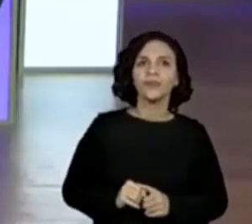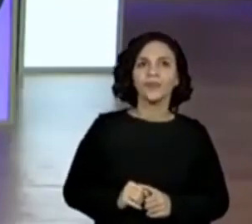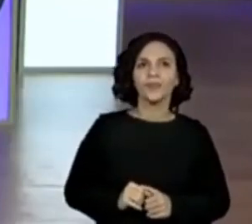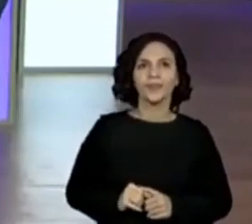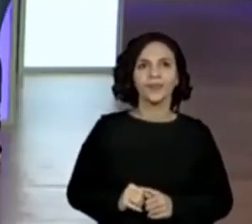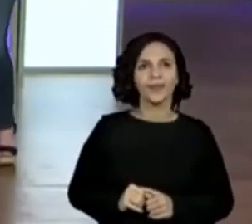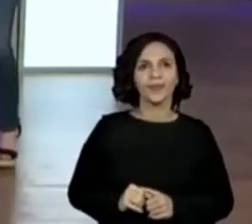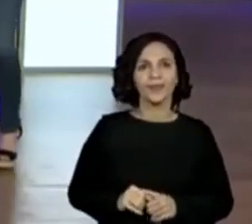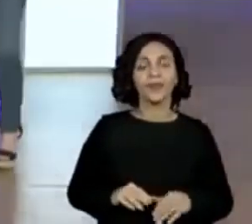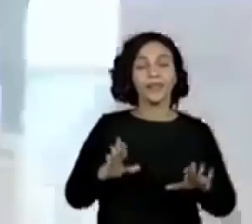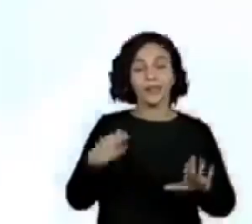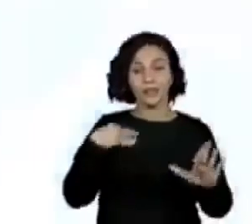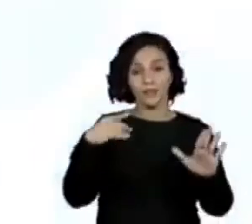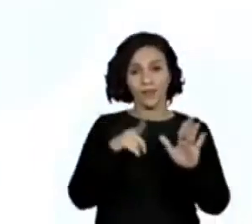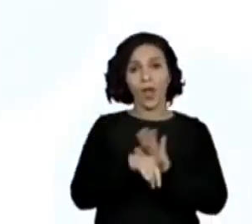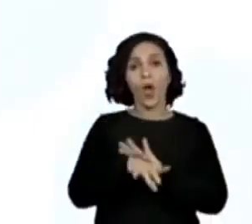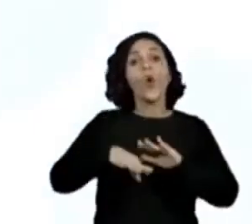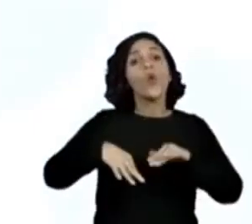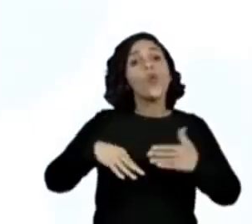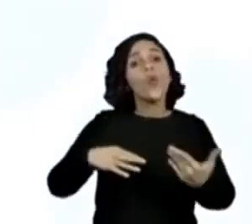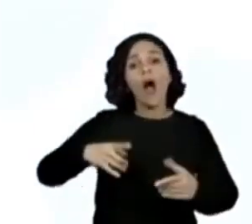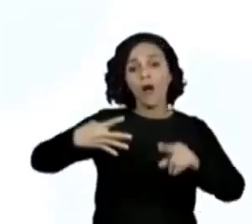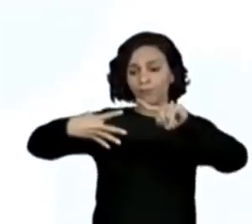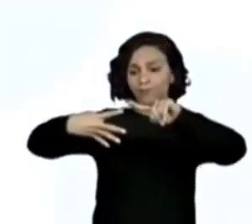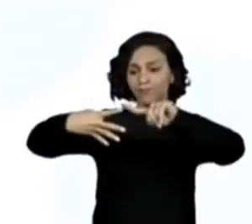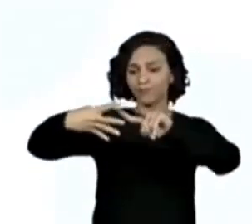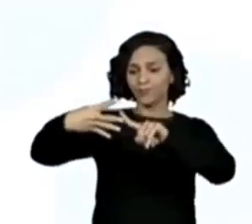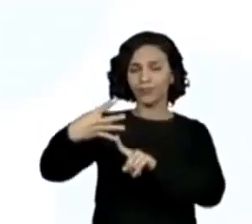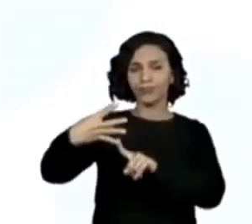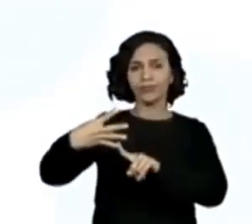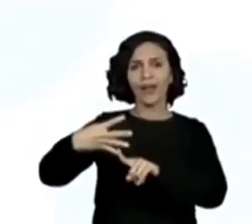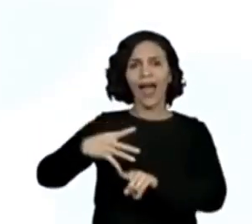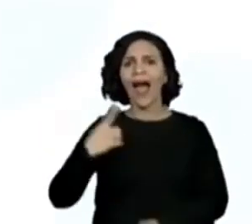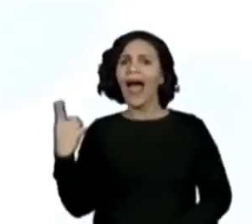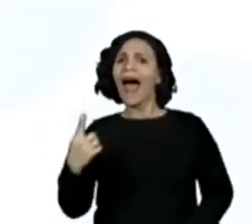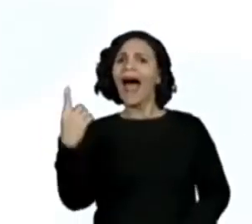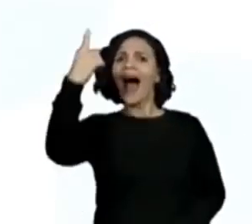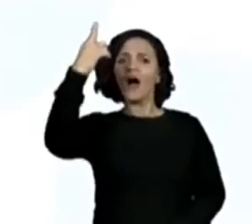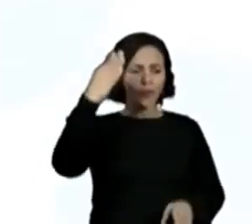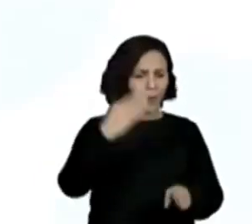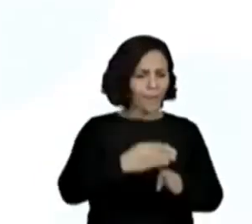Qual das crianças é a mais alta? Tá,